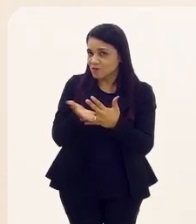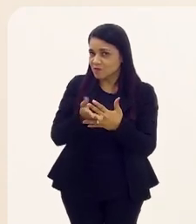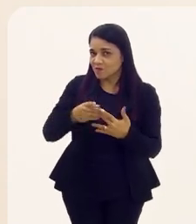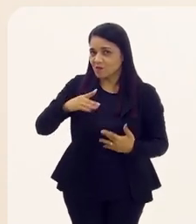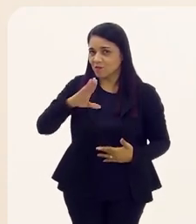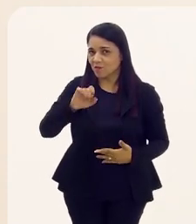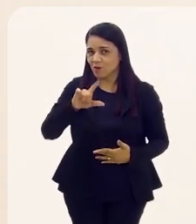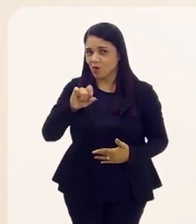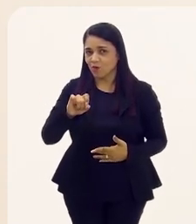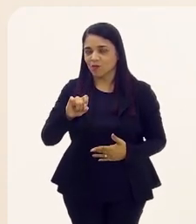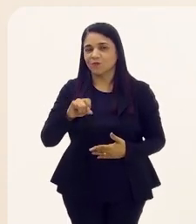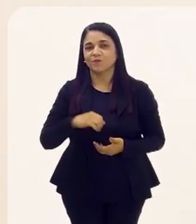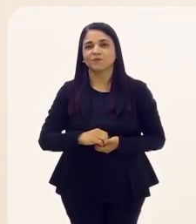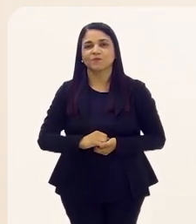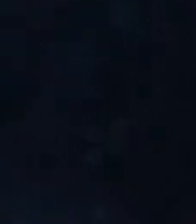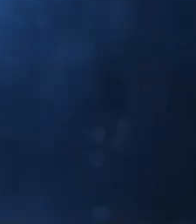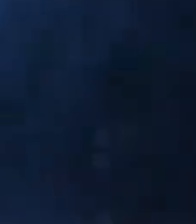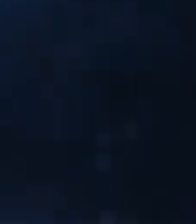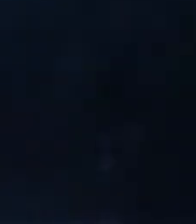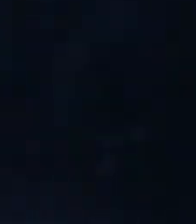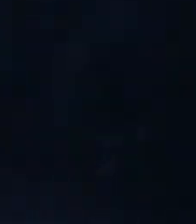Fechamos aqui o primeiro bloco e voltamos já, já.